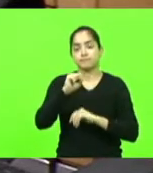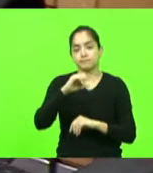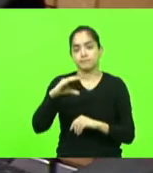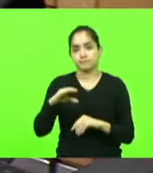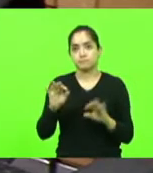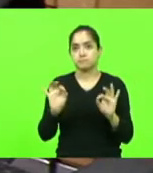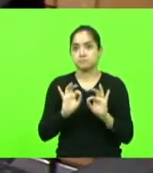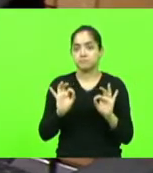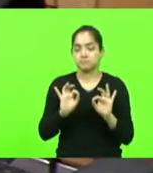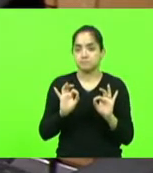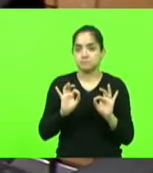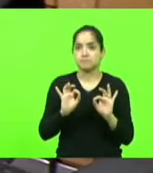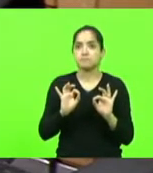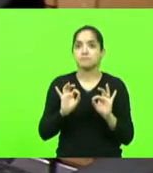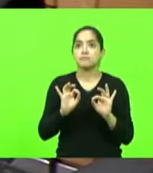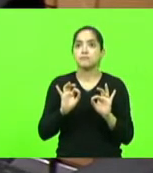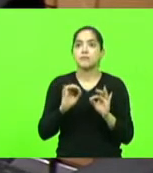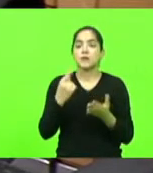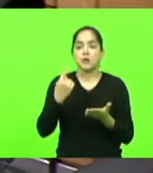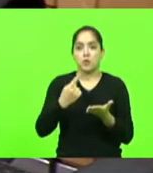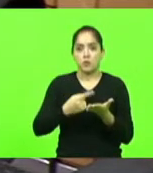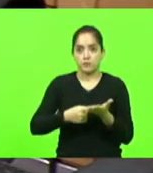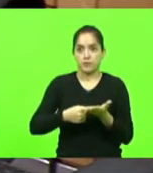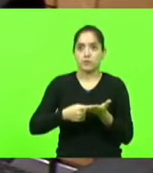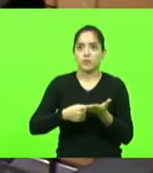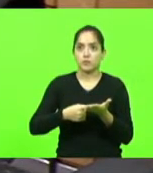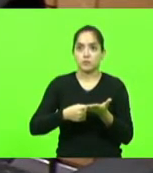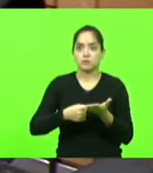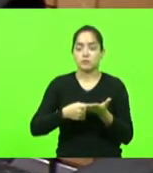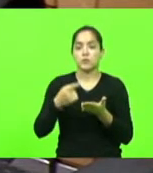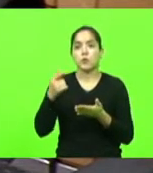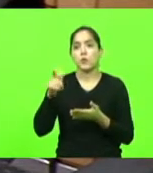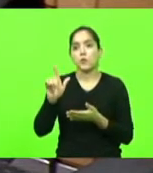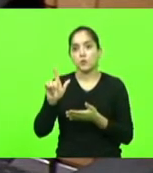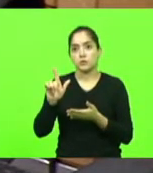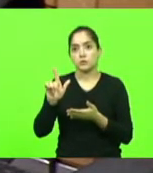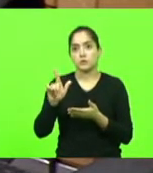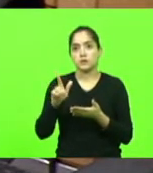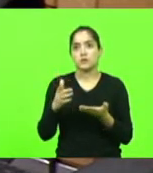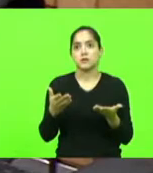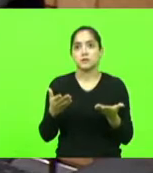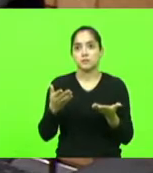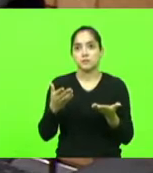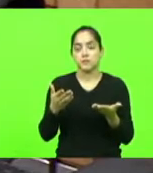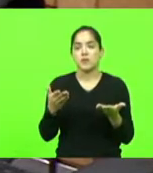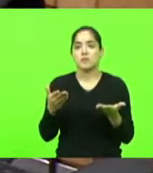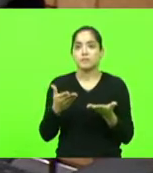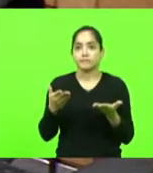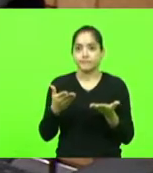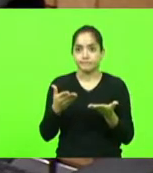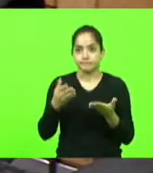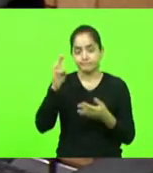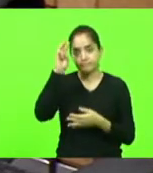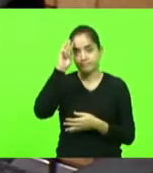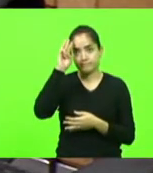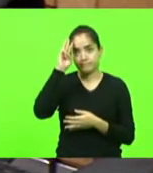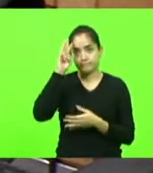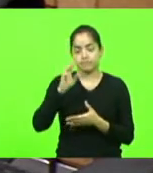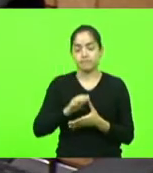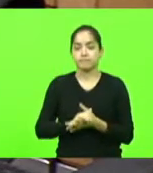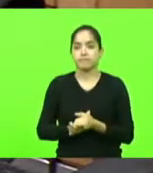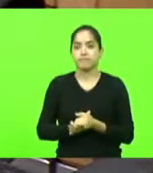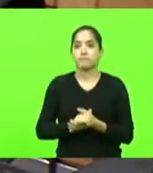havendo, o senhor presidente convocou, então, outra sessão para o dia seguinte ordinária, no horário regimental. Para